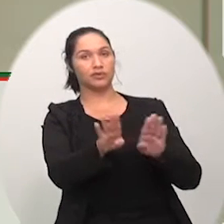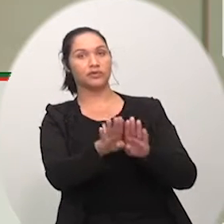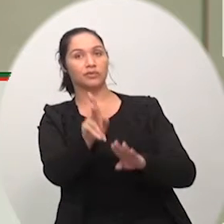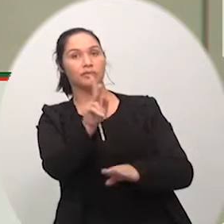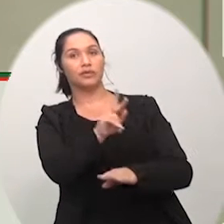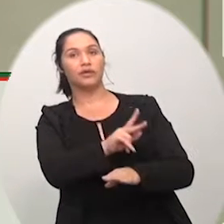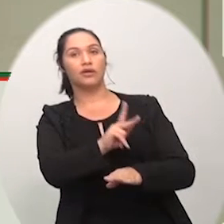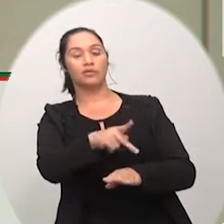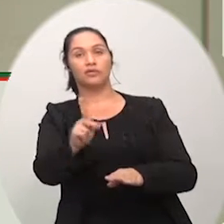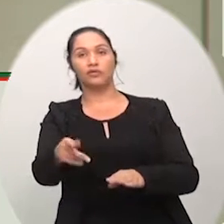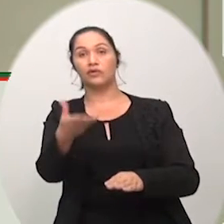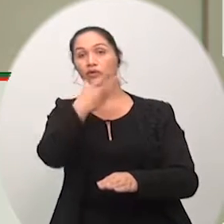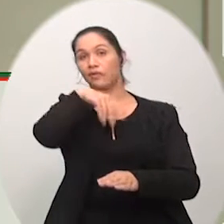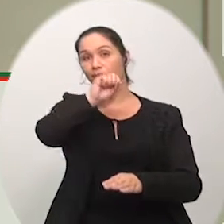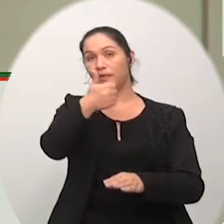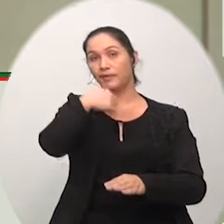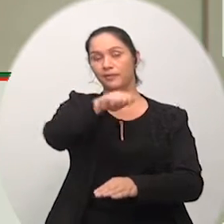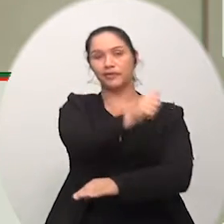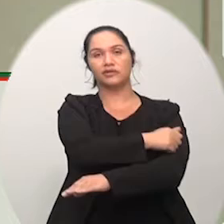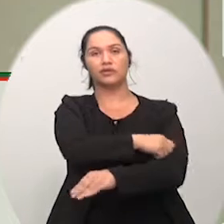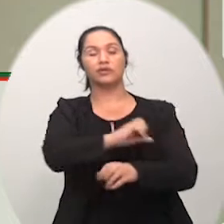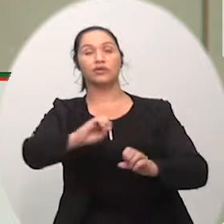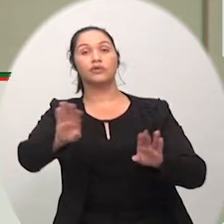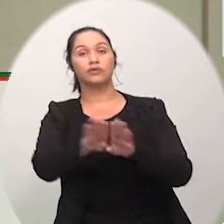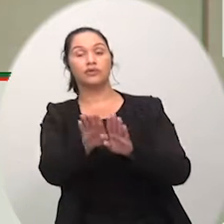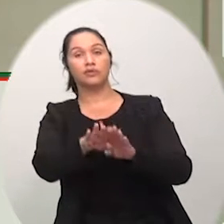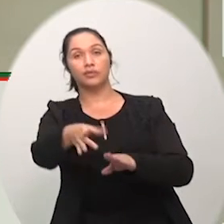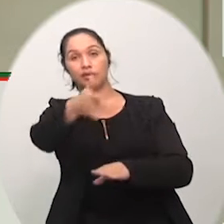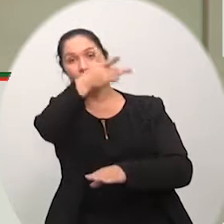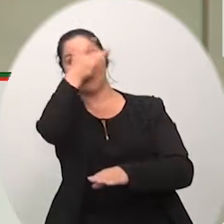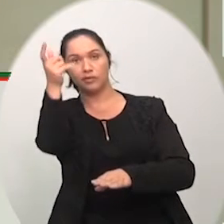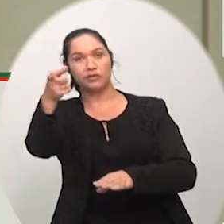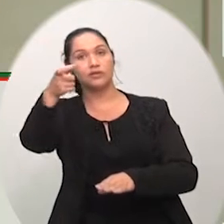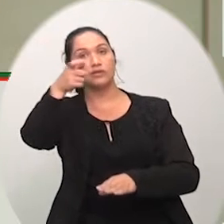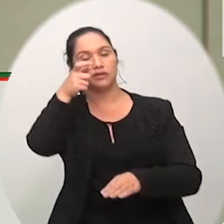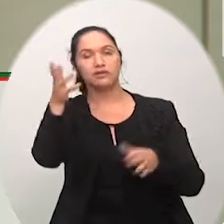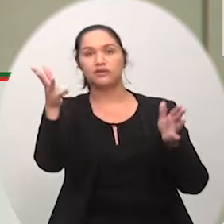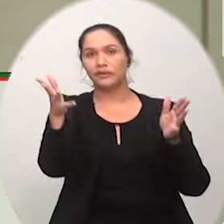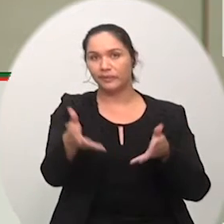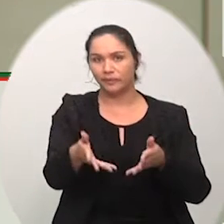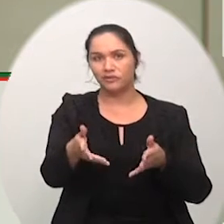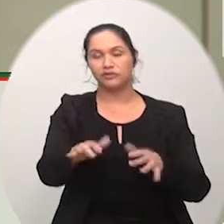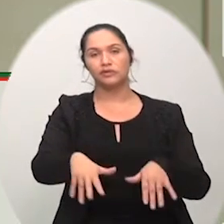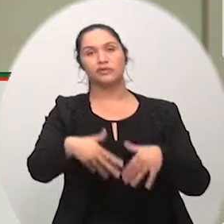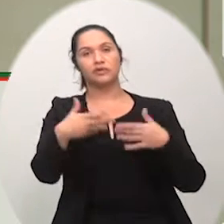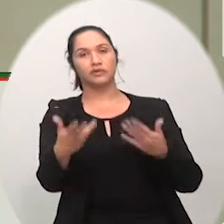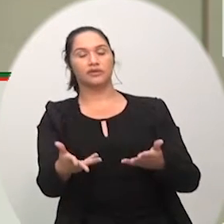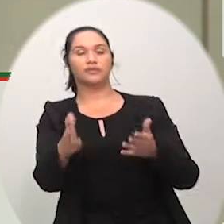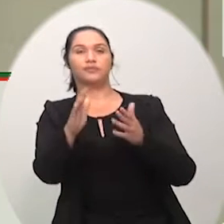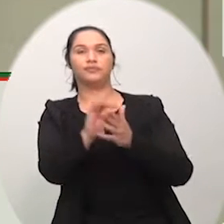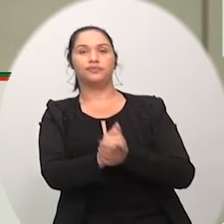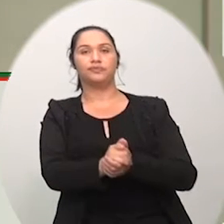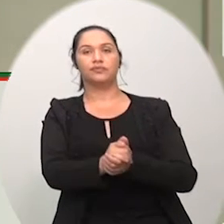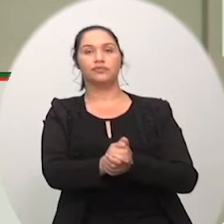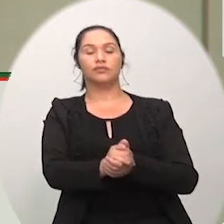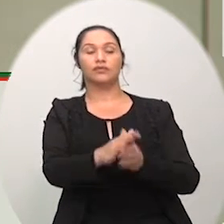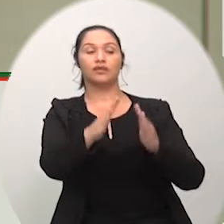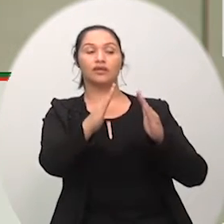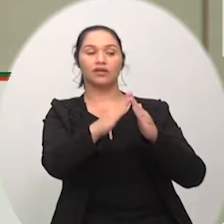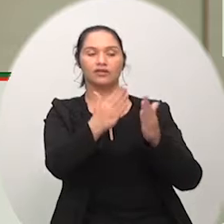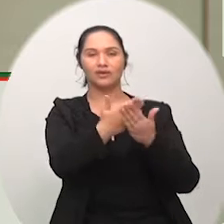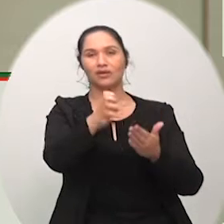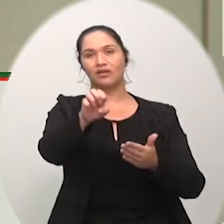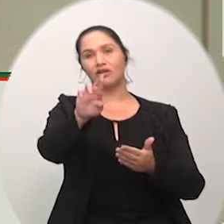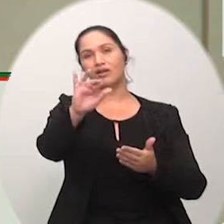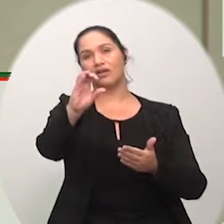alunos a todos que nos assistem também na verdade a escola já vem reivindicando a escola Érico